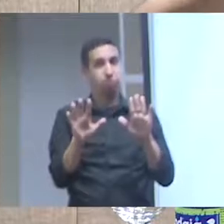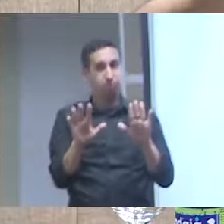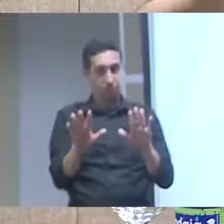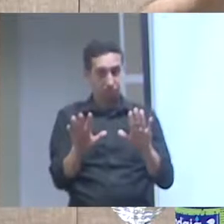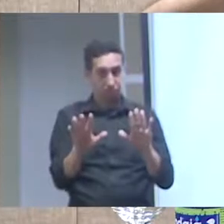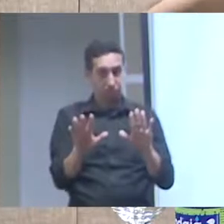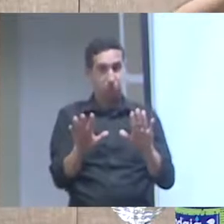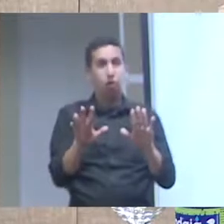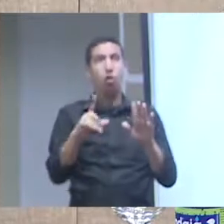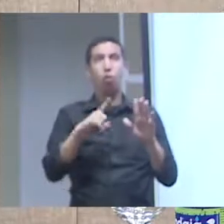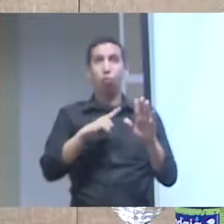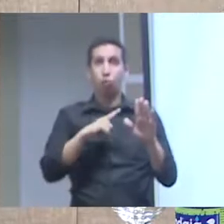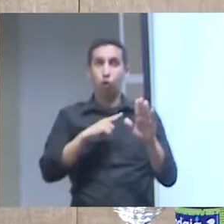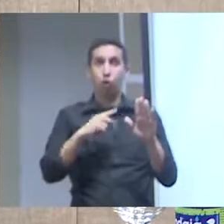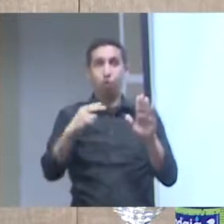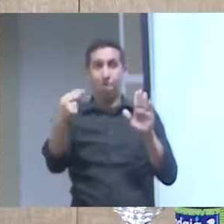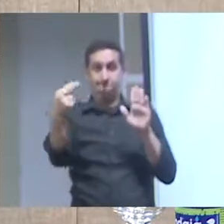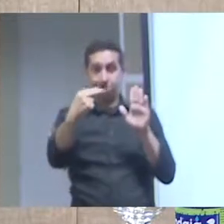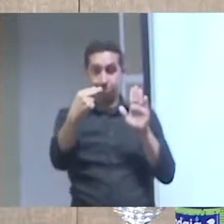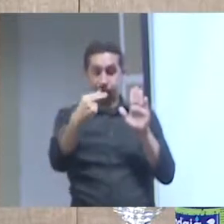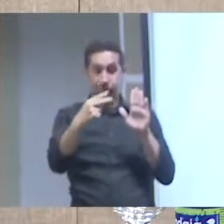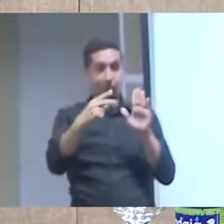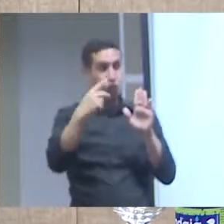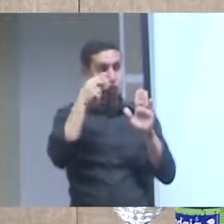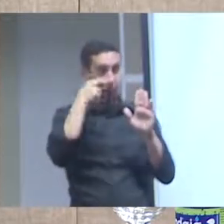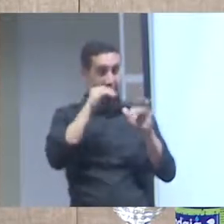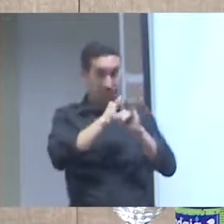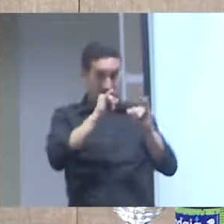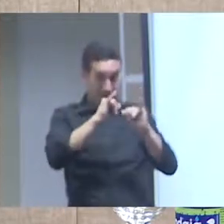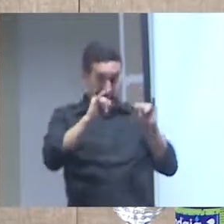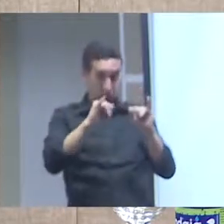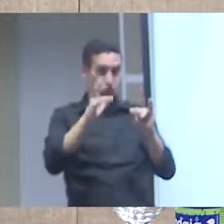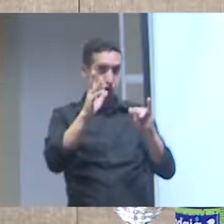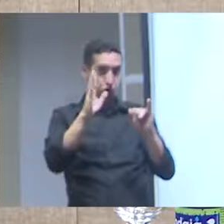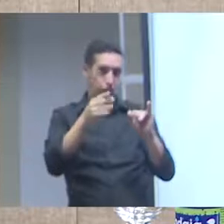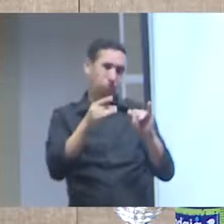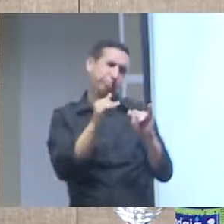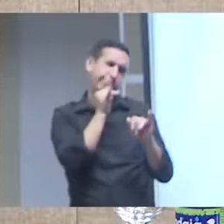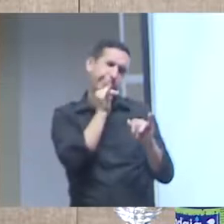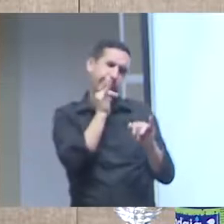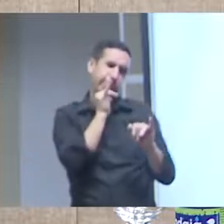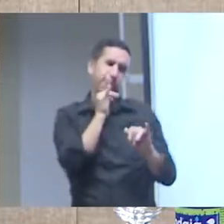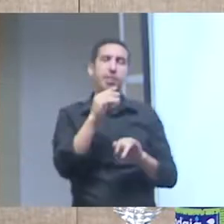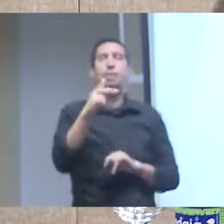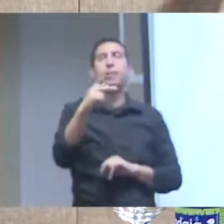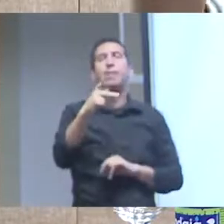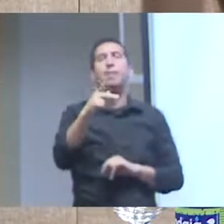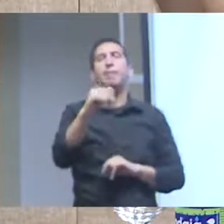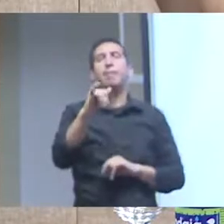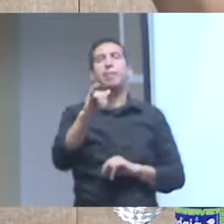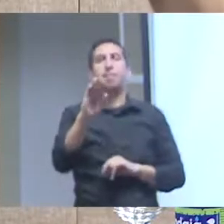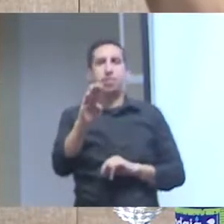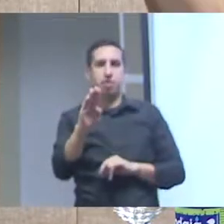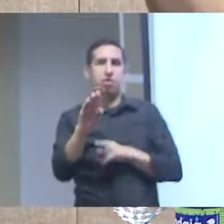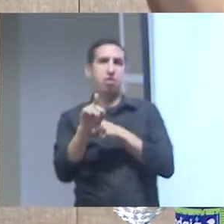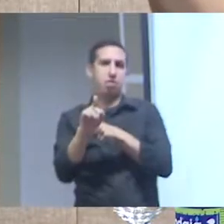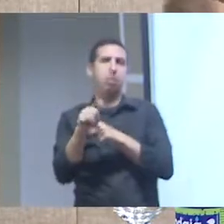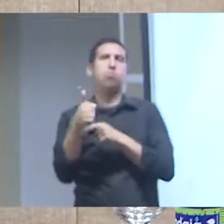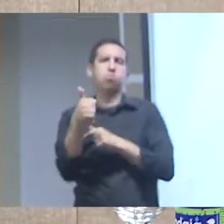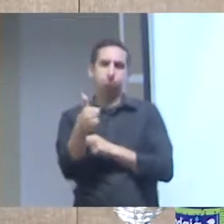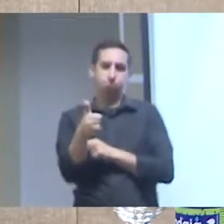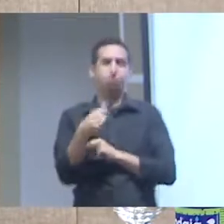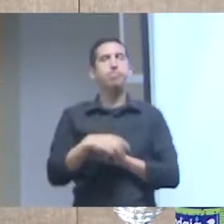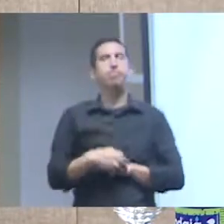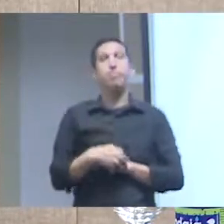informação eu citei o exemplo do PIB por exemplo que é algo que foi um dado que foi processado e ele foi apresentado sobre mapas